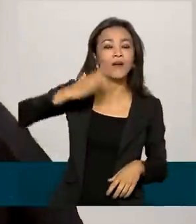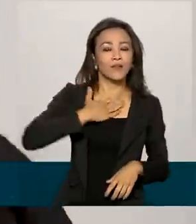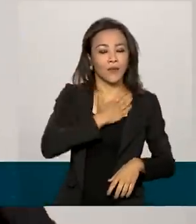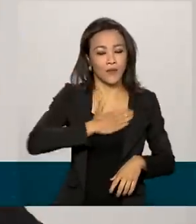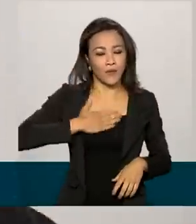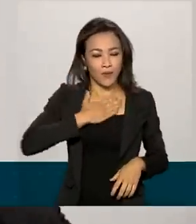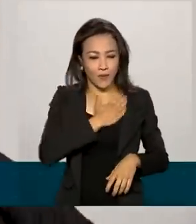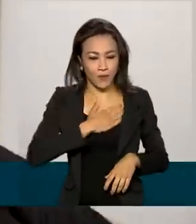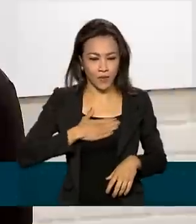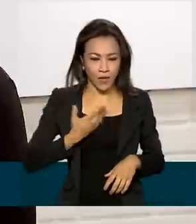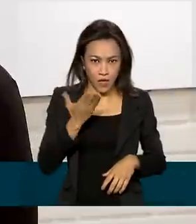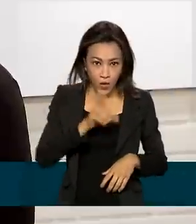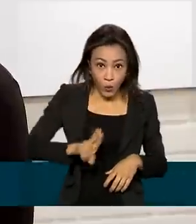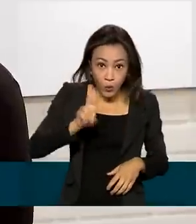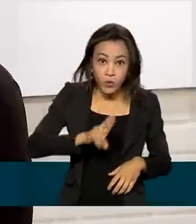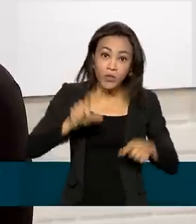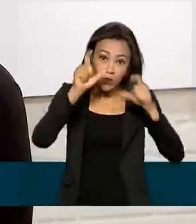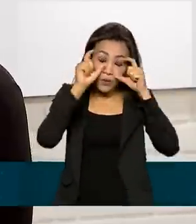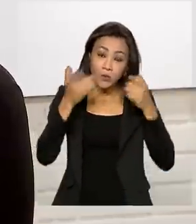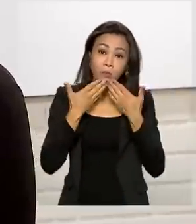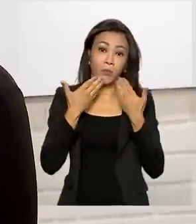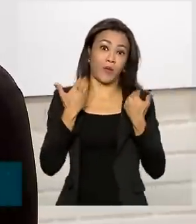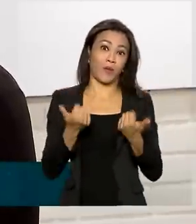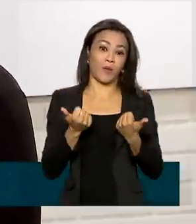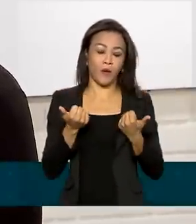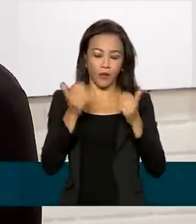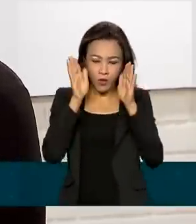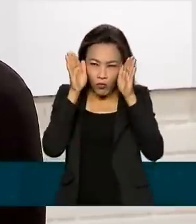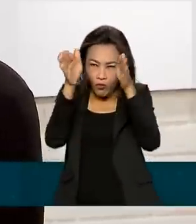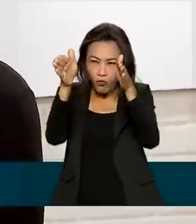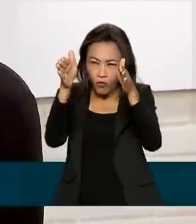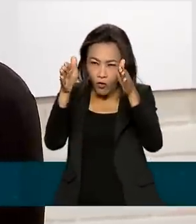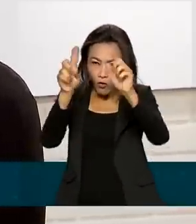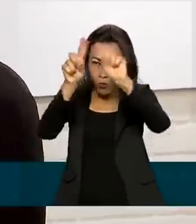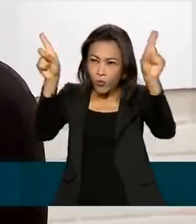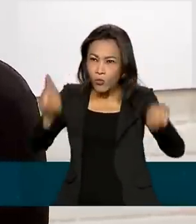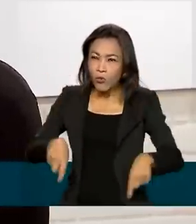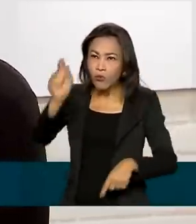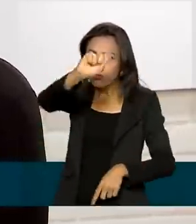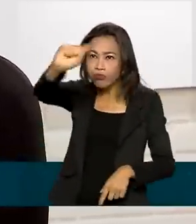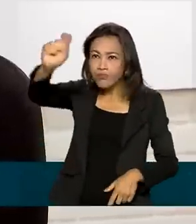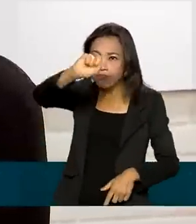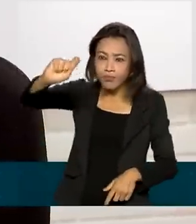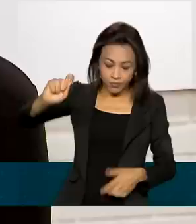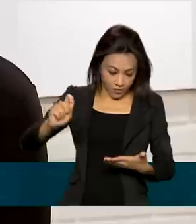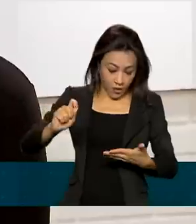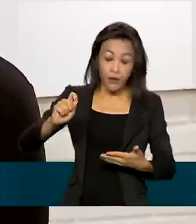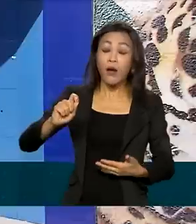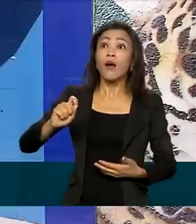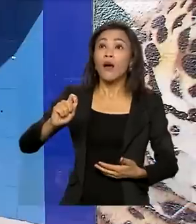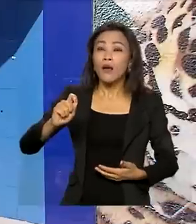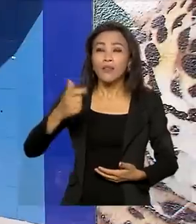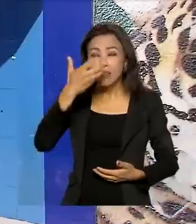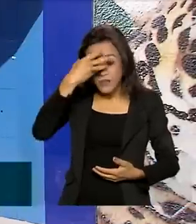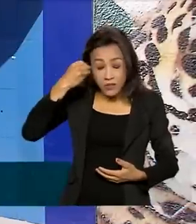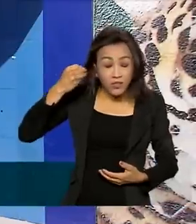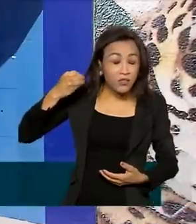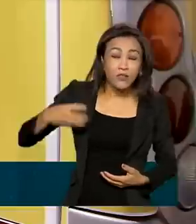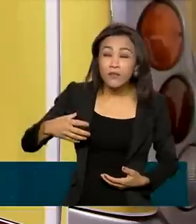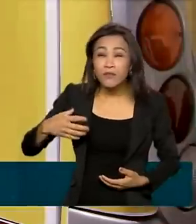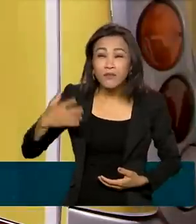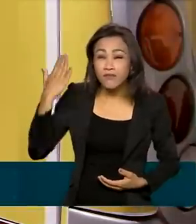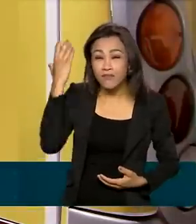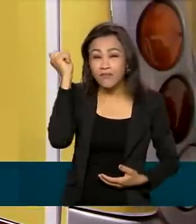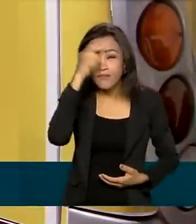Depois que eu comecei a usar, melhorou. Ajuda bastante a focar mais no quadro, que sem o óculos eu não consigo focar tanto. Só no Distrito